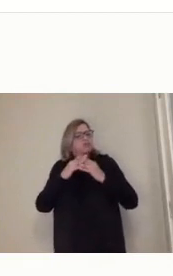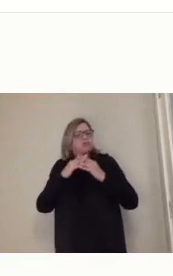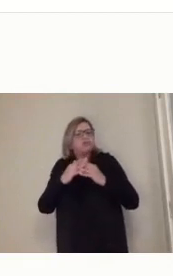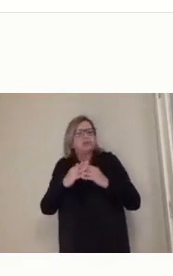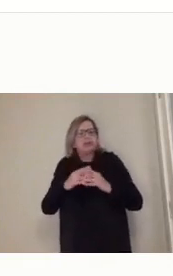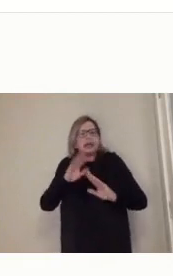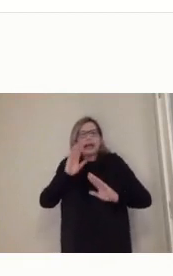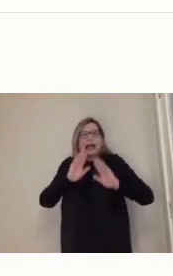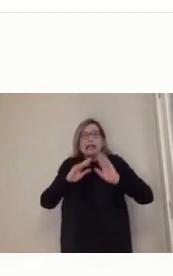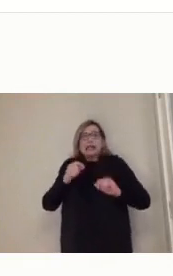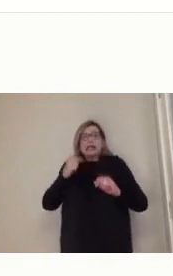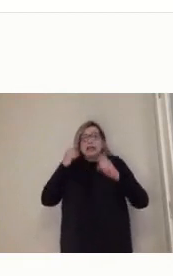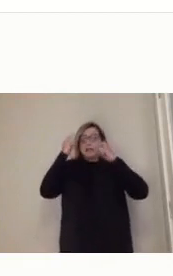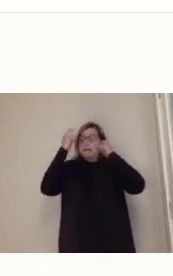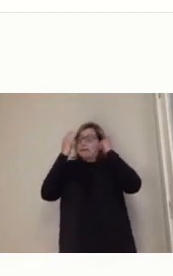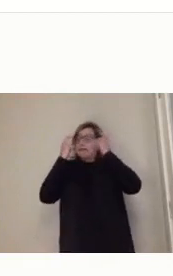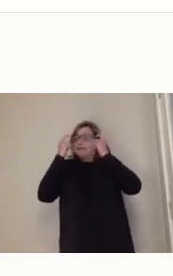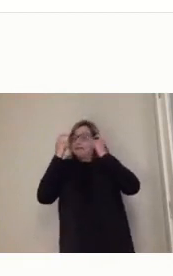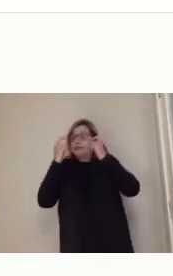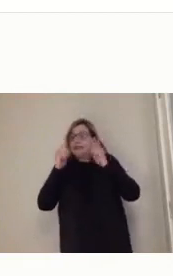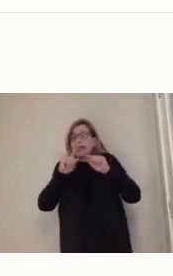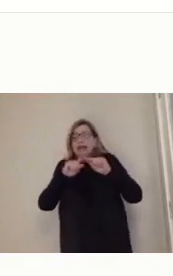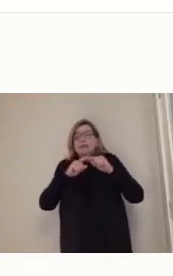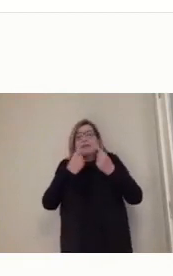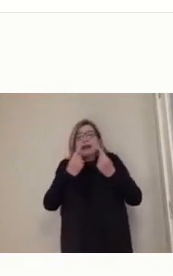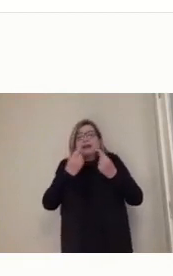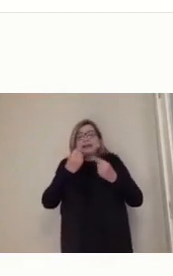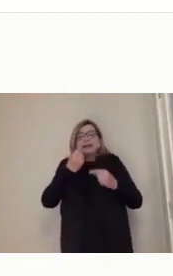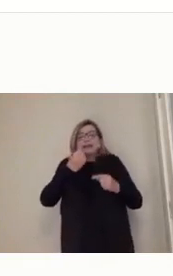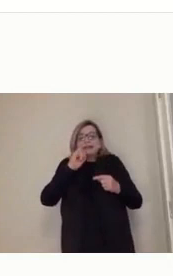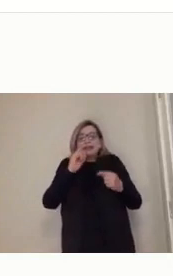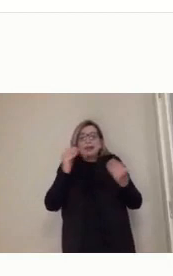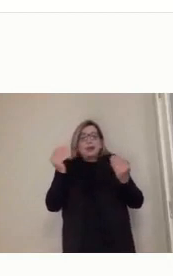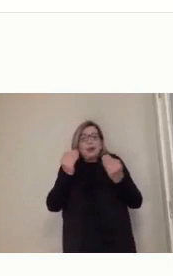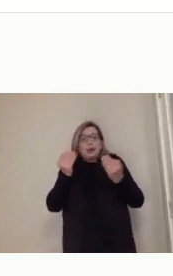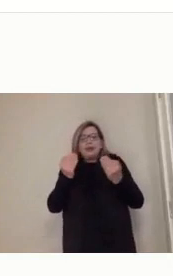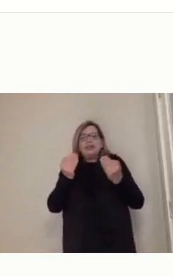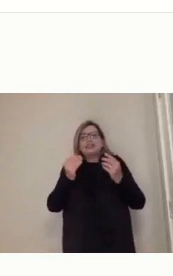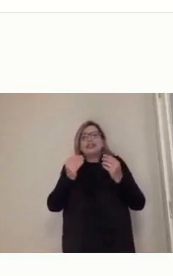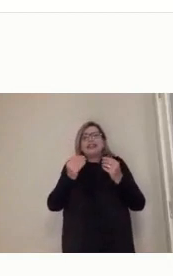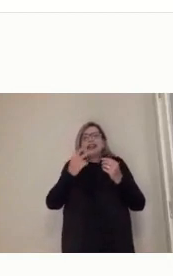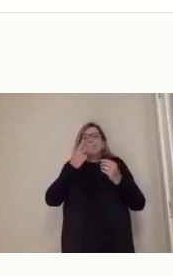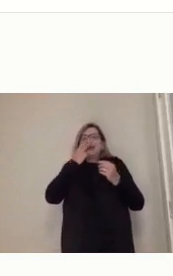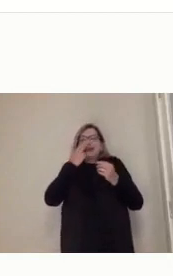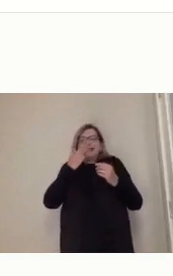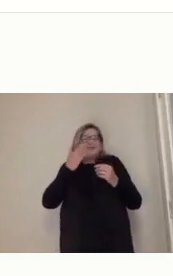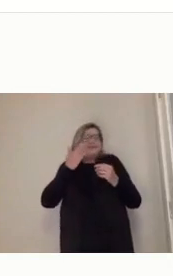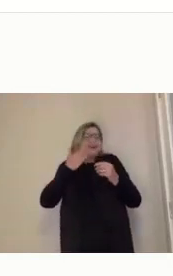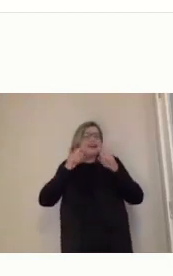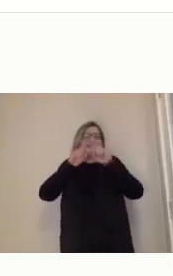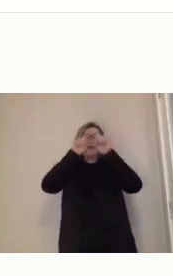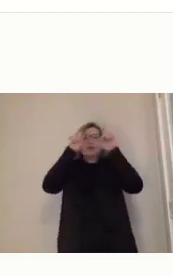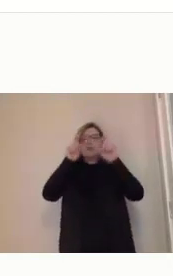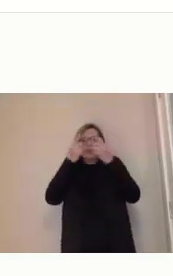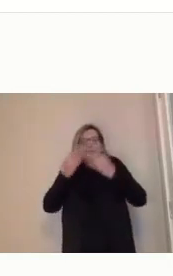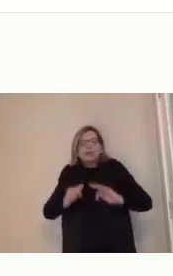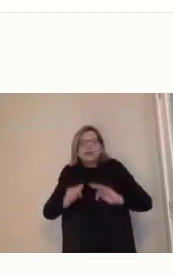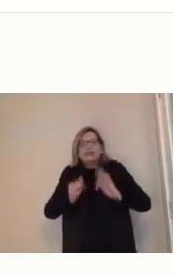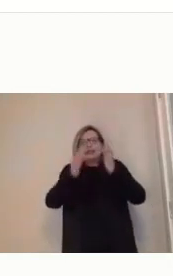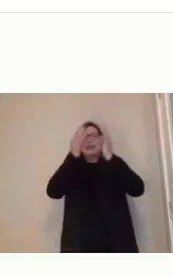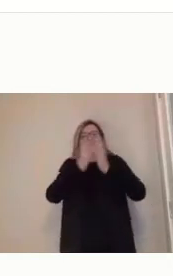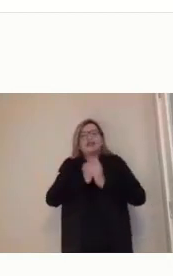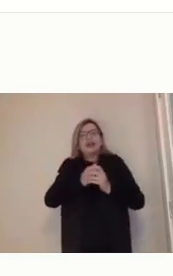computação com a tecnologia nos trazem, eu diria para você que seria muito, muito, muito pior, né? Então, as pessoas com essa